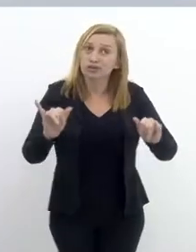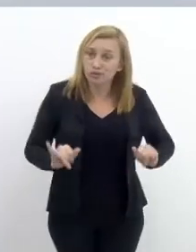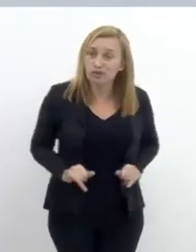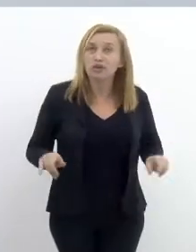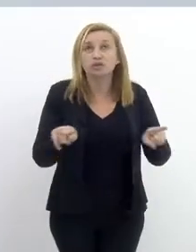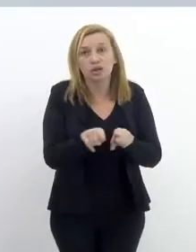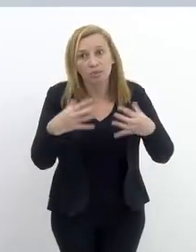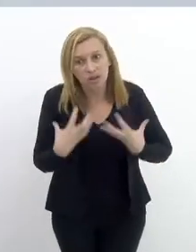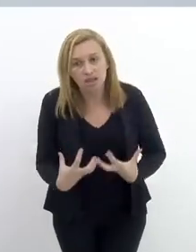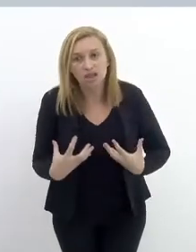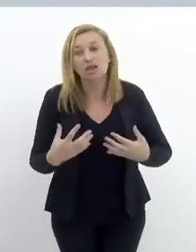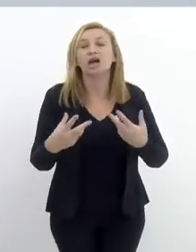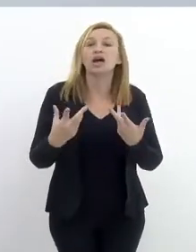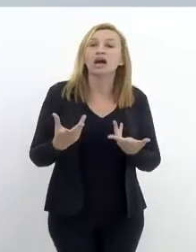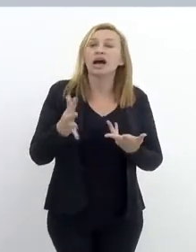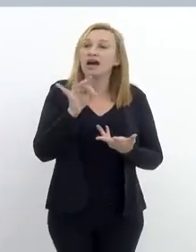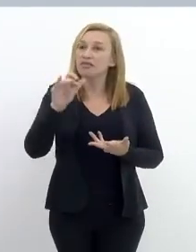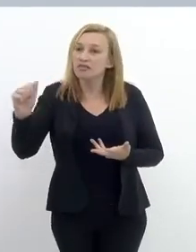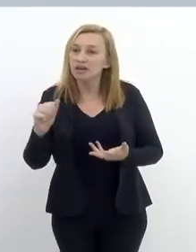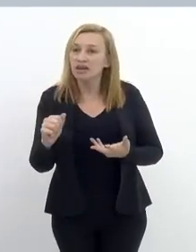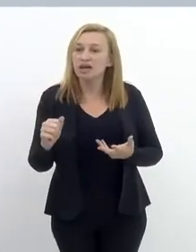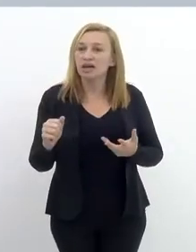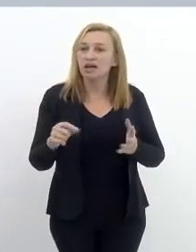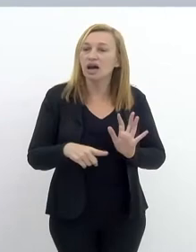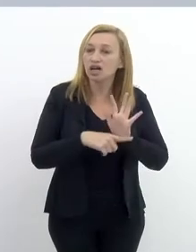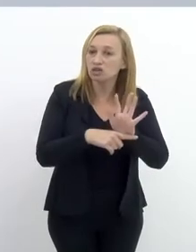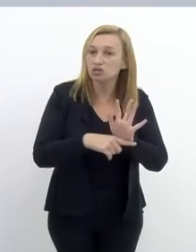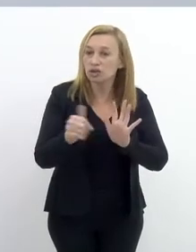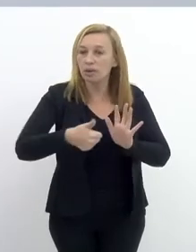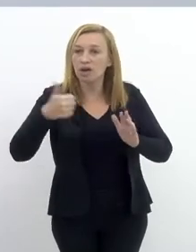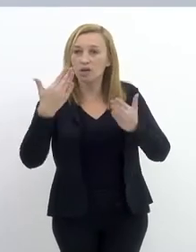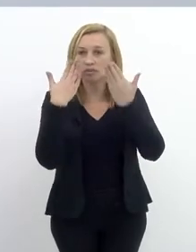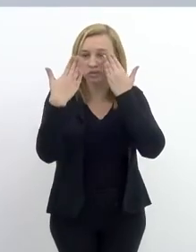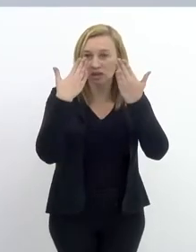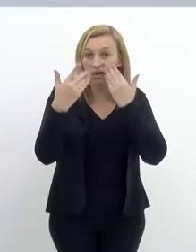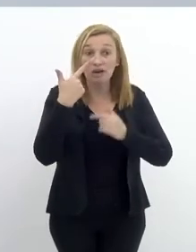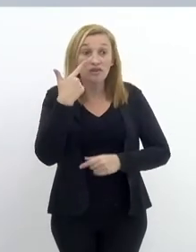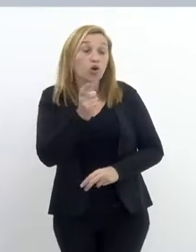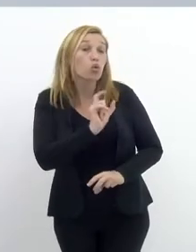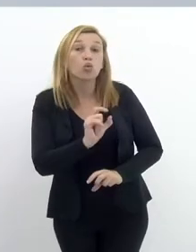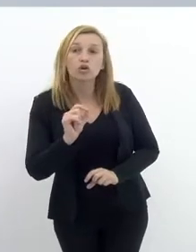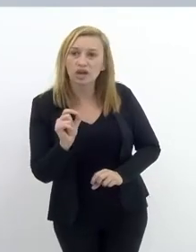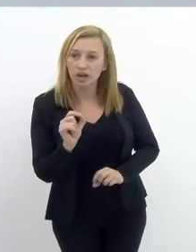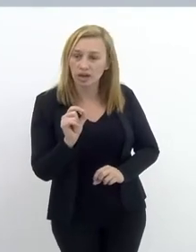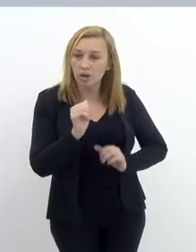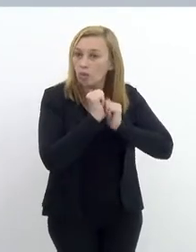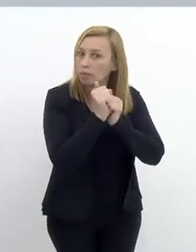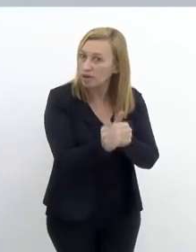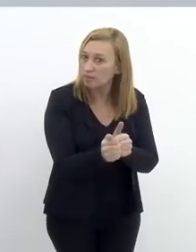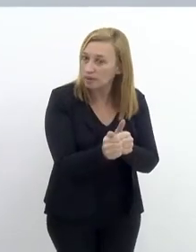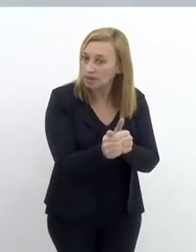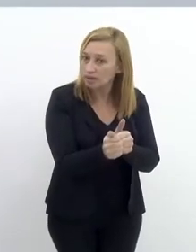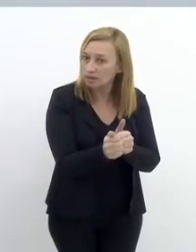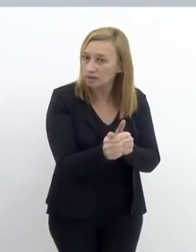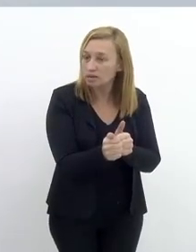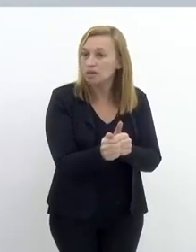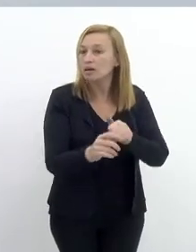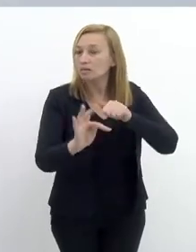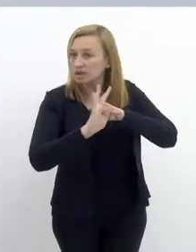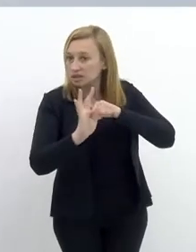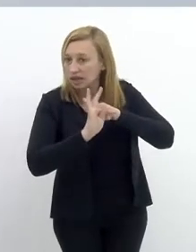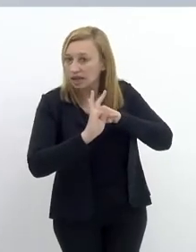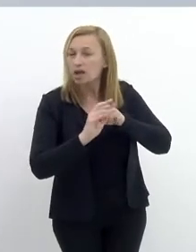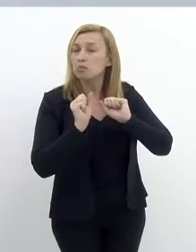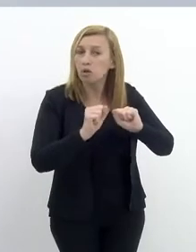algo também doloroso e cansativo. Mas a FIA oferece um atendimento do ciclo social. Então, as famílias vão ter ali um acompanhamento por essa equipe